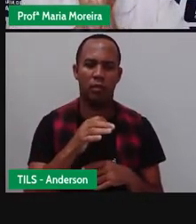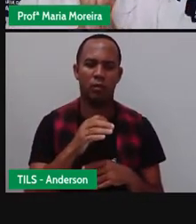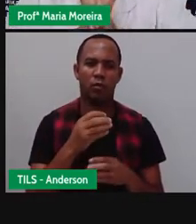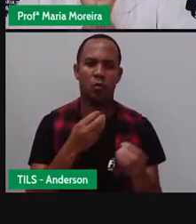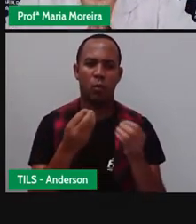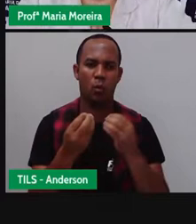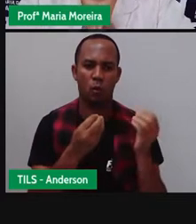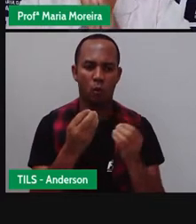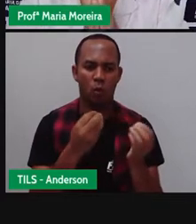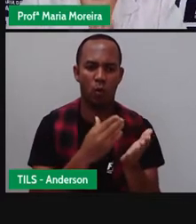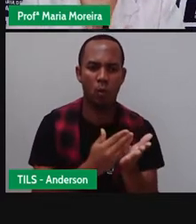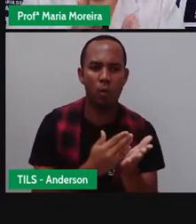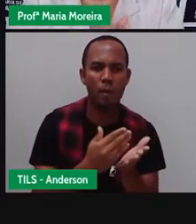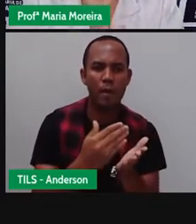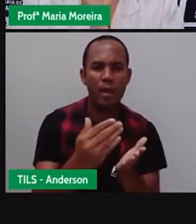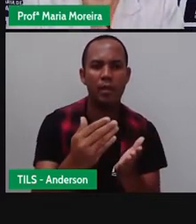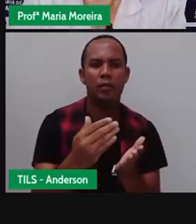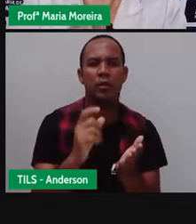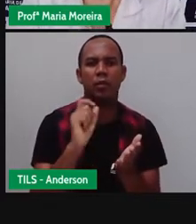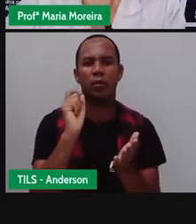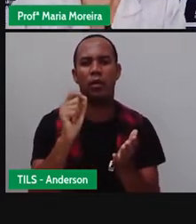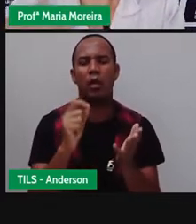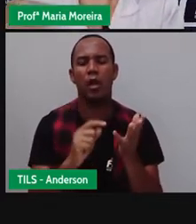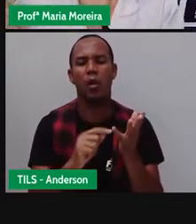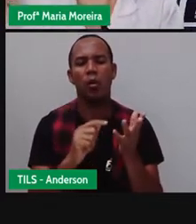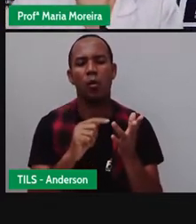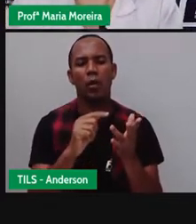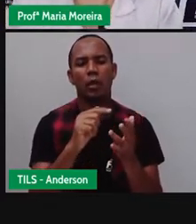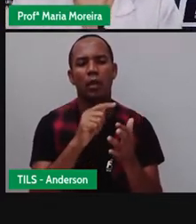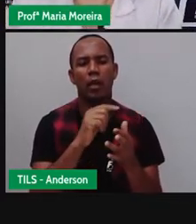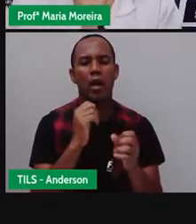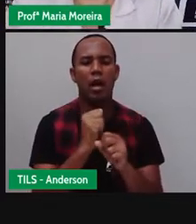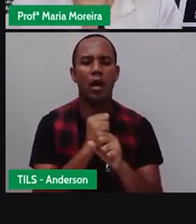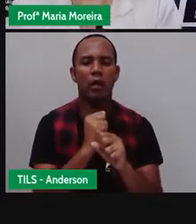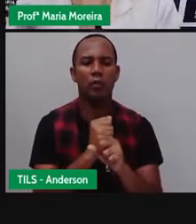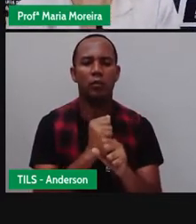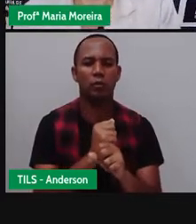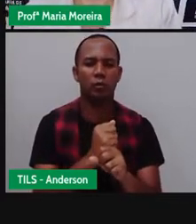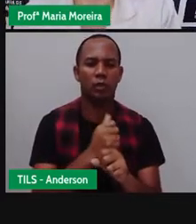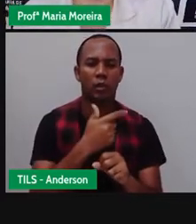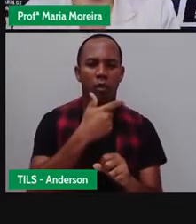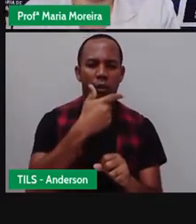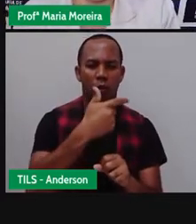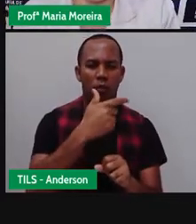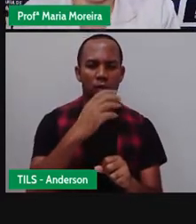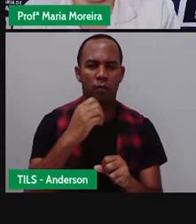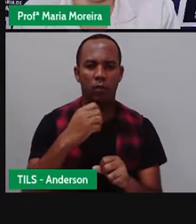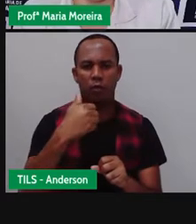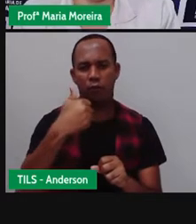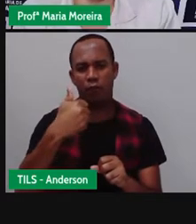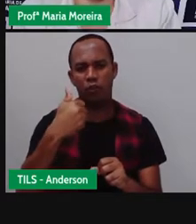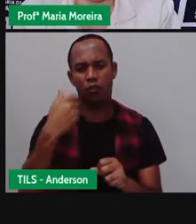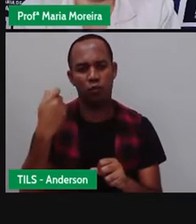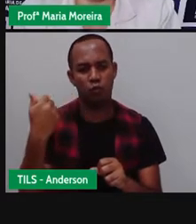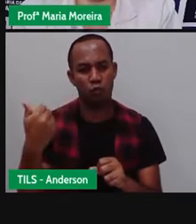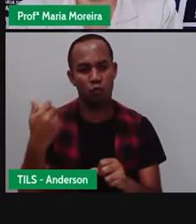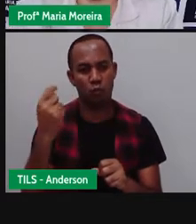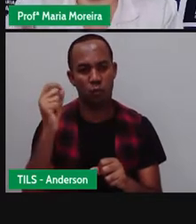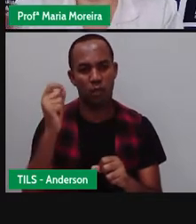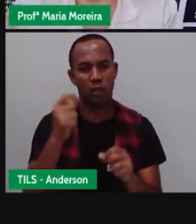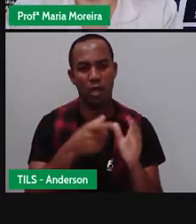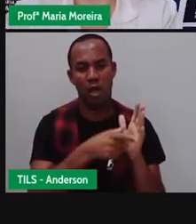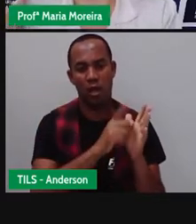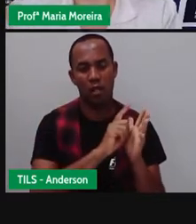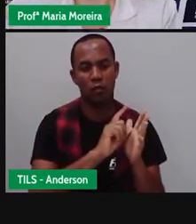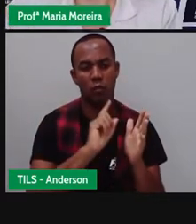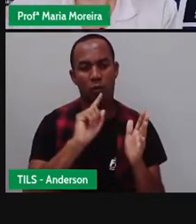começa ali a se contar. Então, estamos no ano de 2021, depois de Cristo. Então, depois de Cristo,